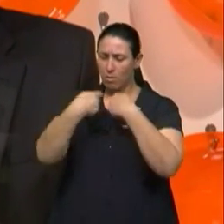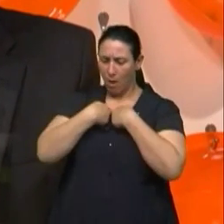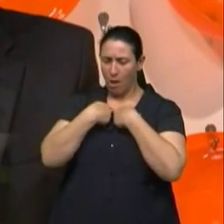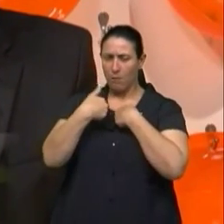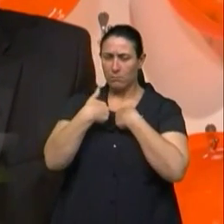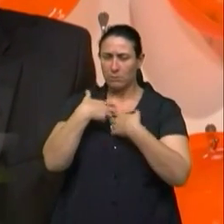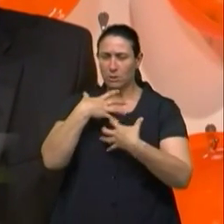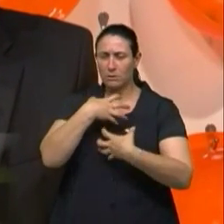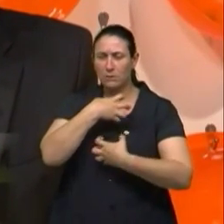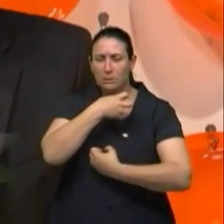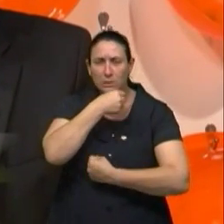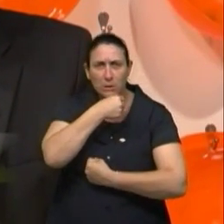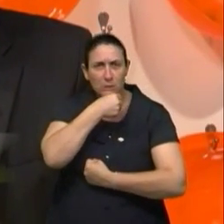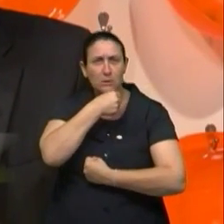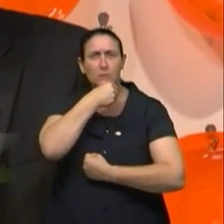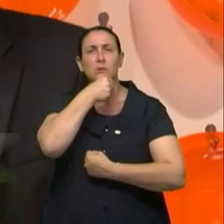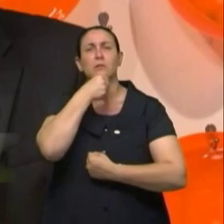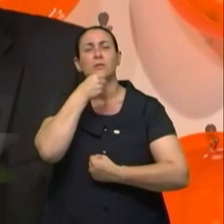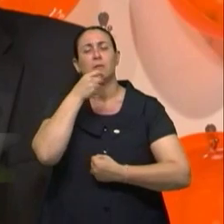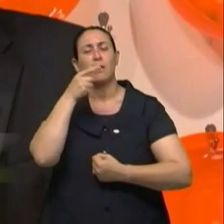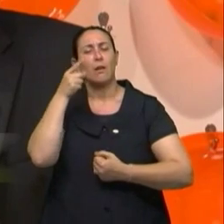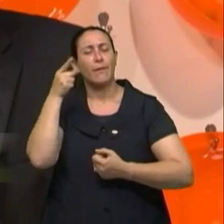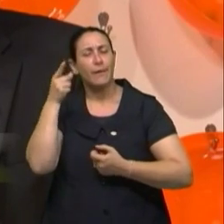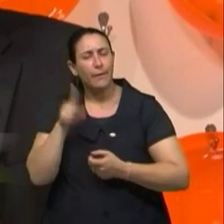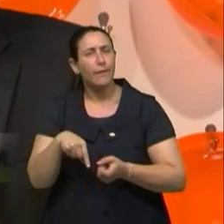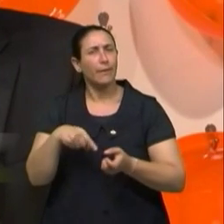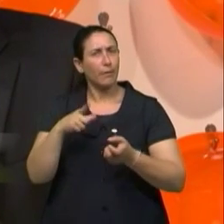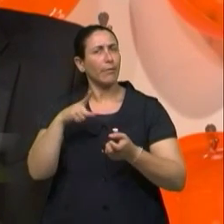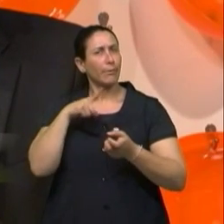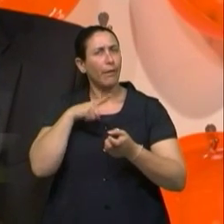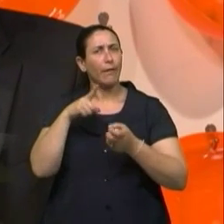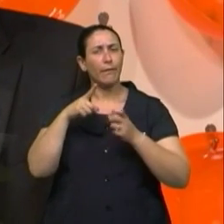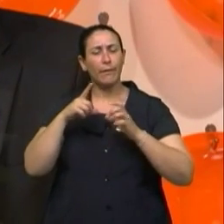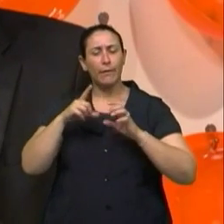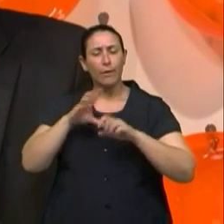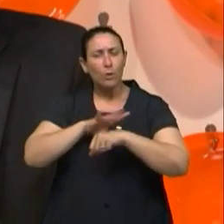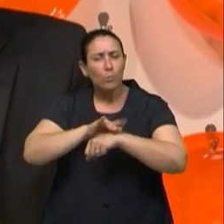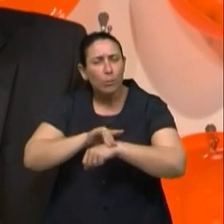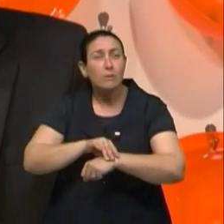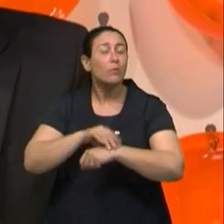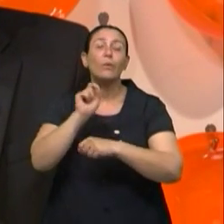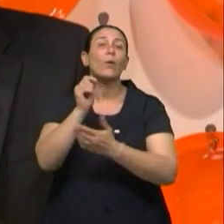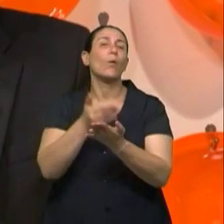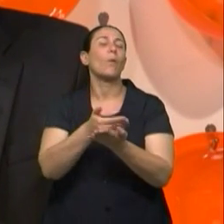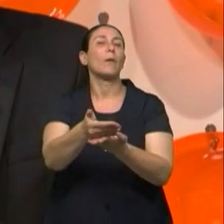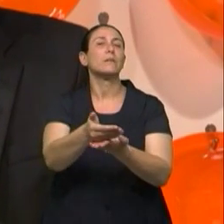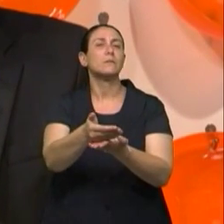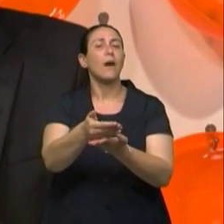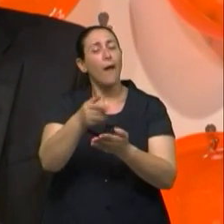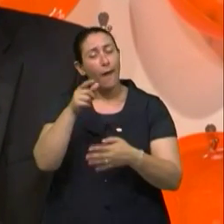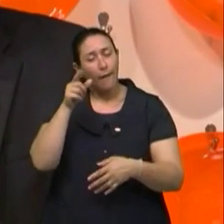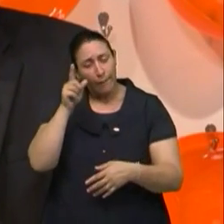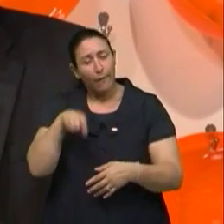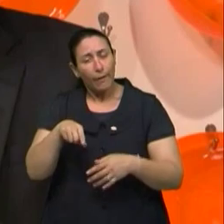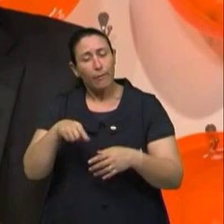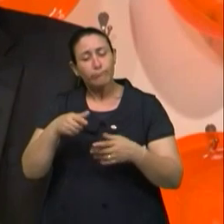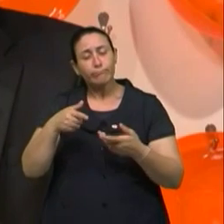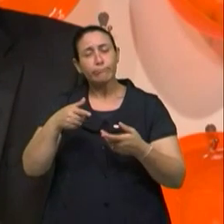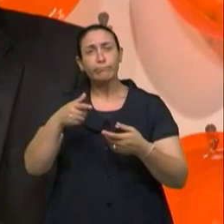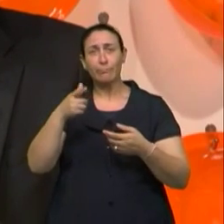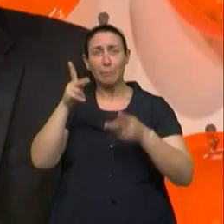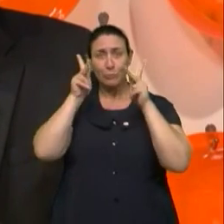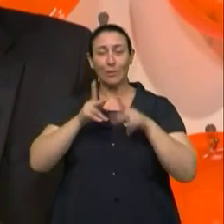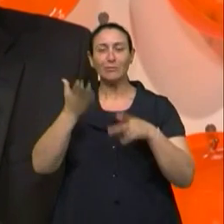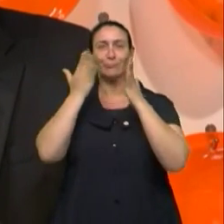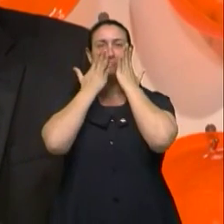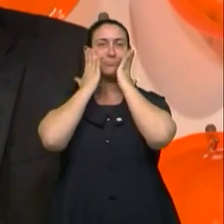essa reação inflamatória nas pessoas, a tendência atual é ter um início mais precoce que se tinha